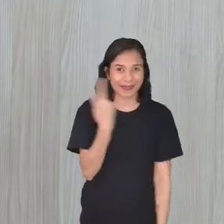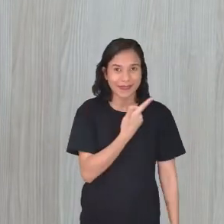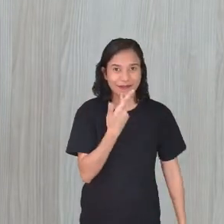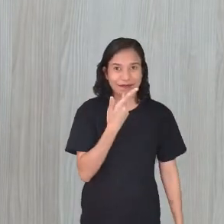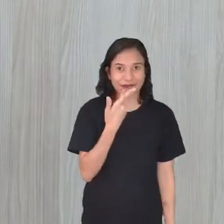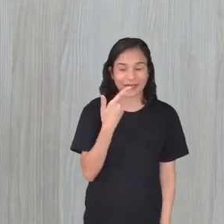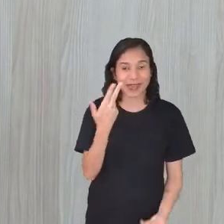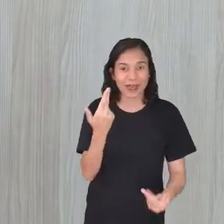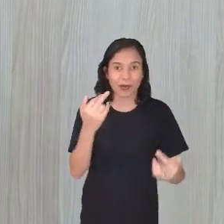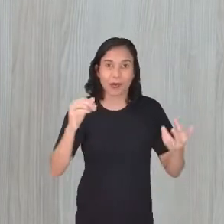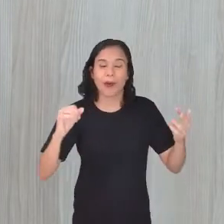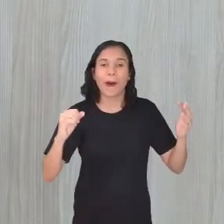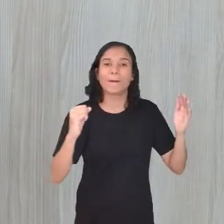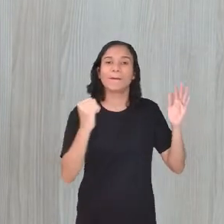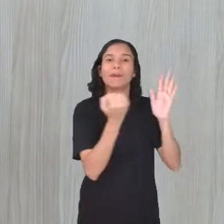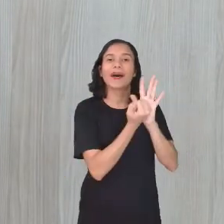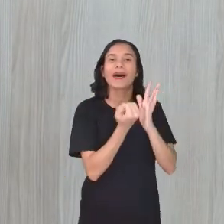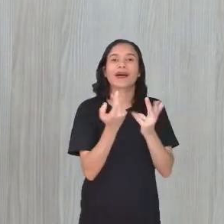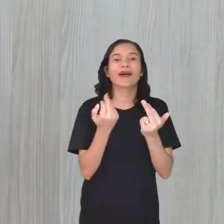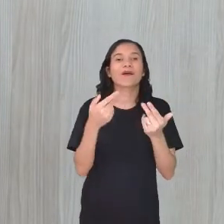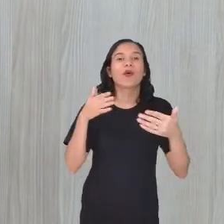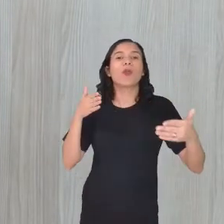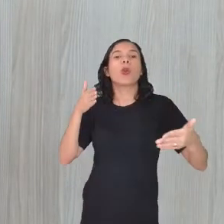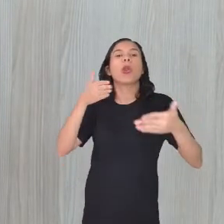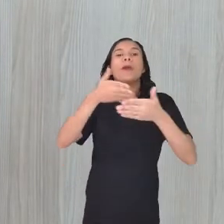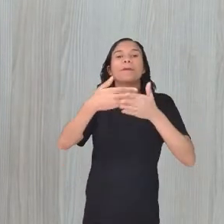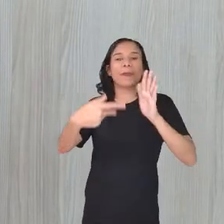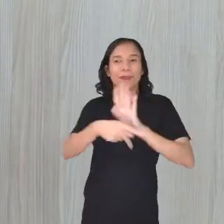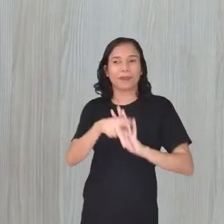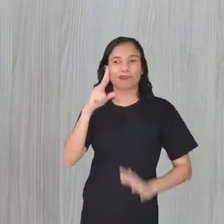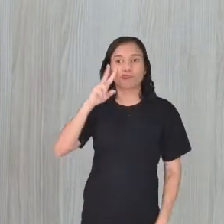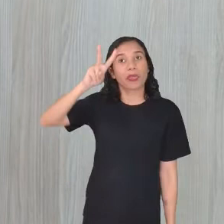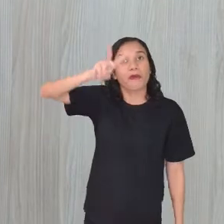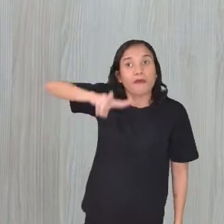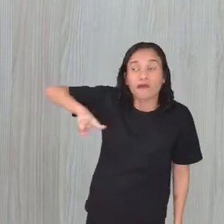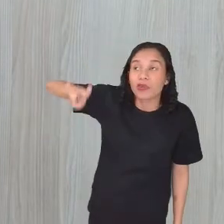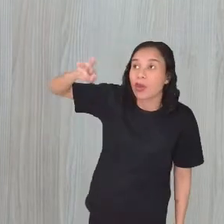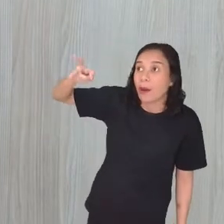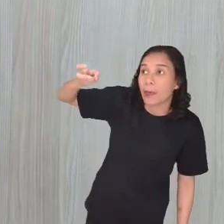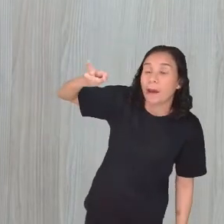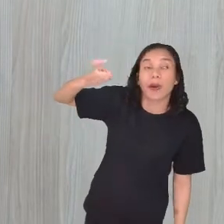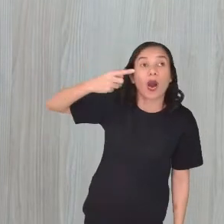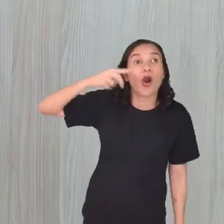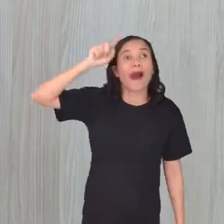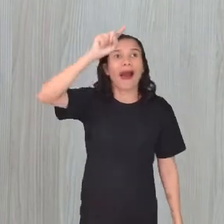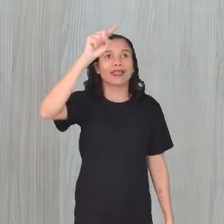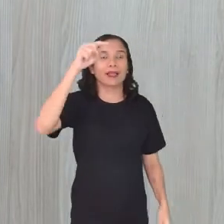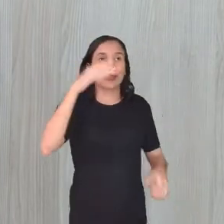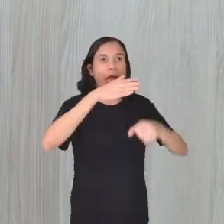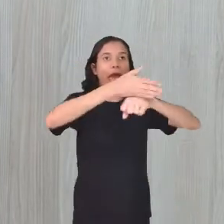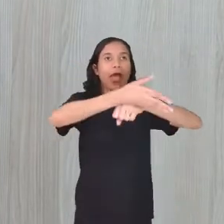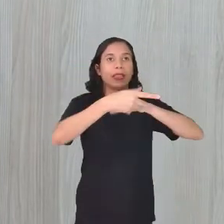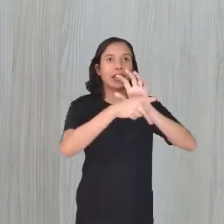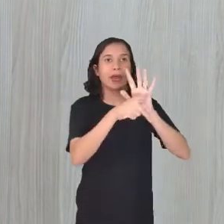né? Era um marco, né? Era como se o limite. Exatamente. Mostrando onde é que é. Onde é que é a entrada aqui dos navios pra